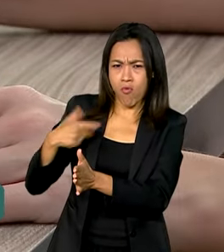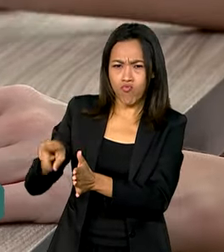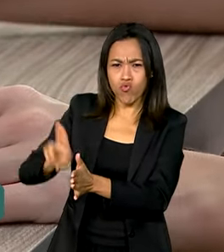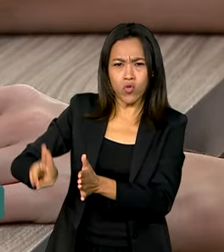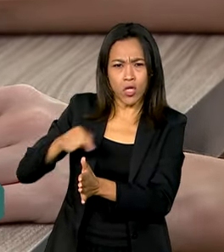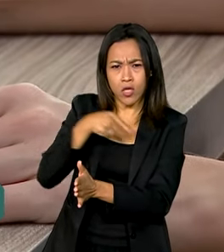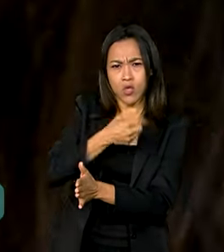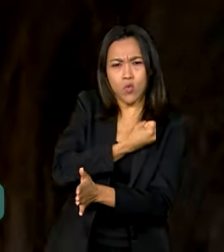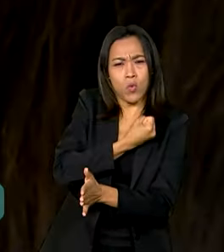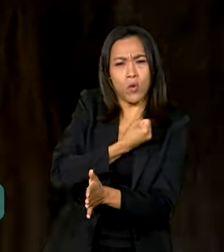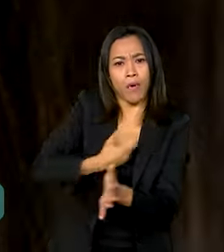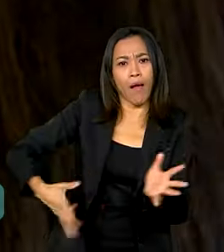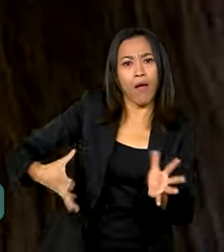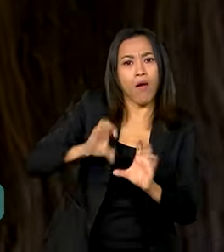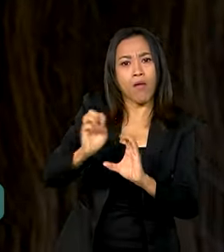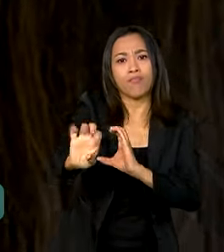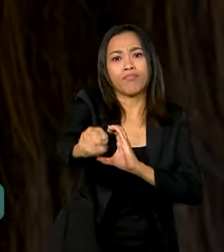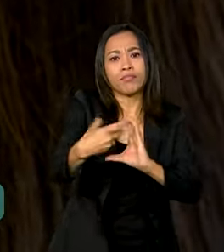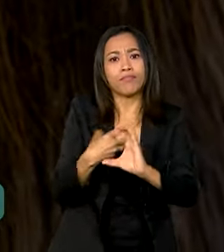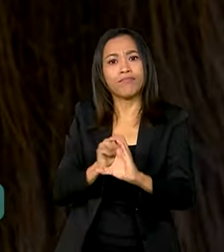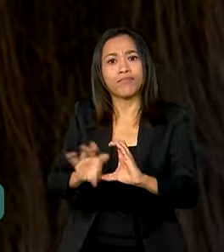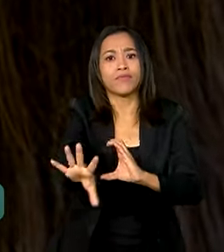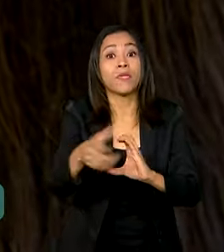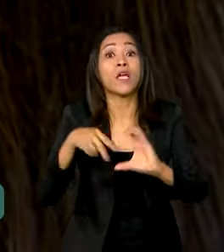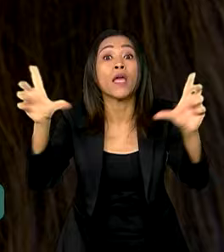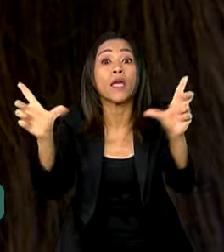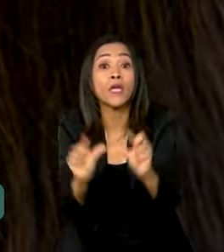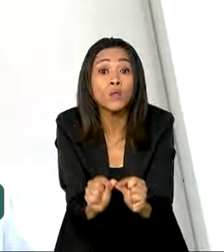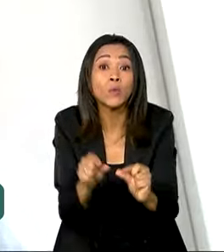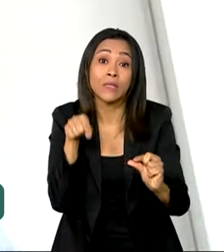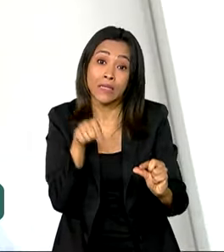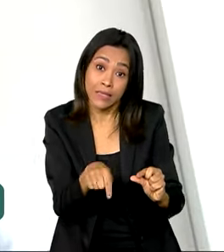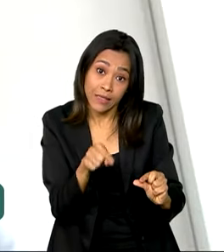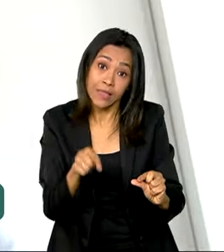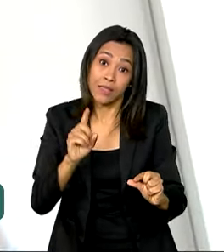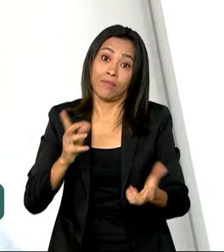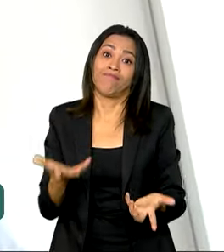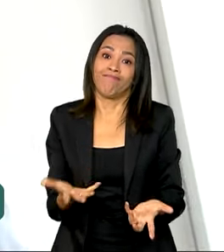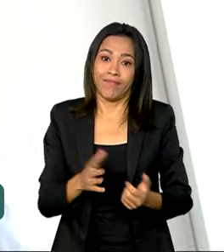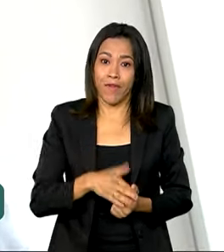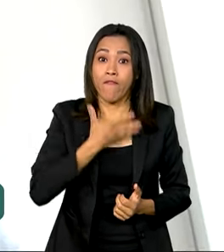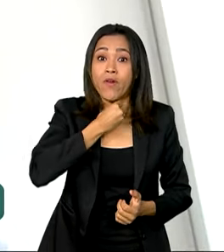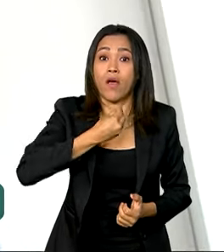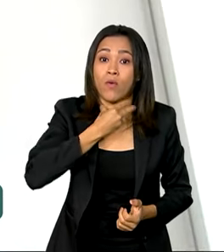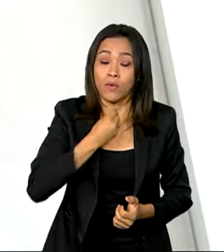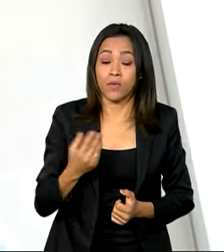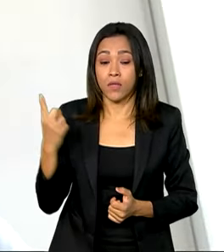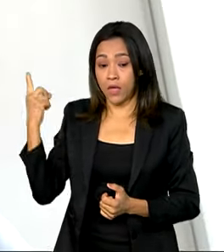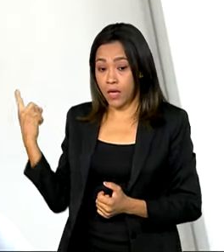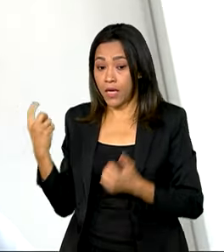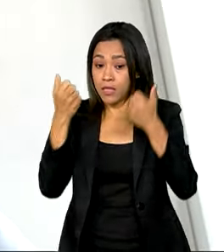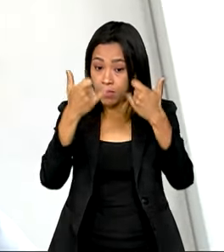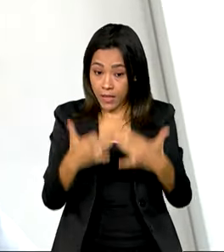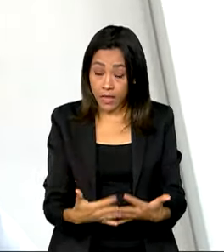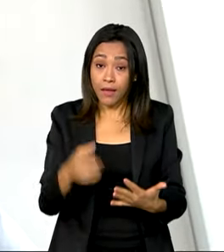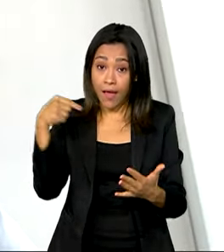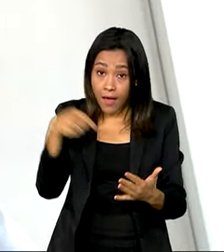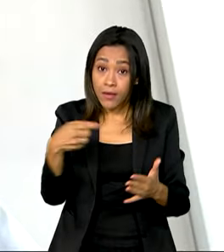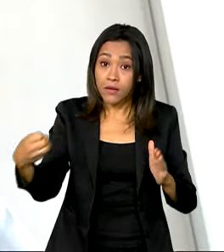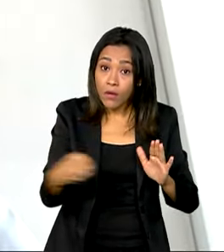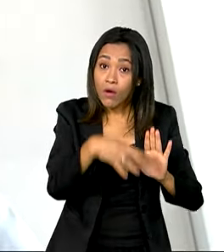transferências e, assim, diminuir golpes e fraudes. A partir do momento em que essa medida estiver valendo,